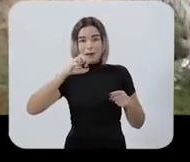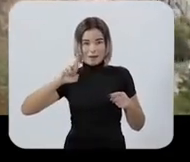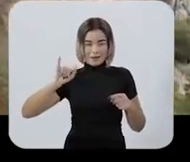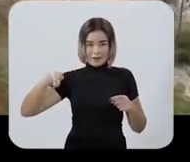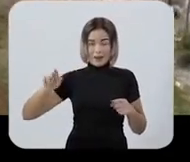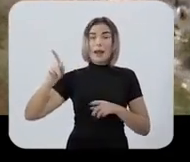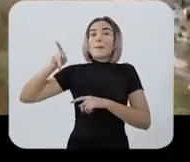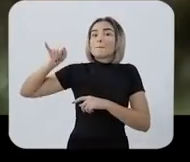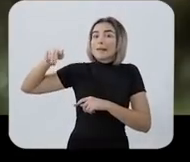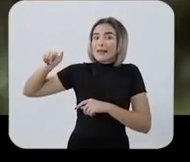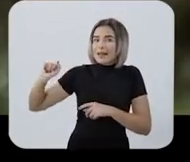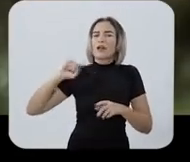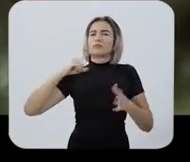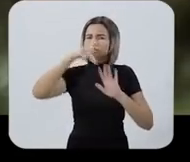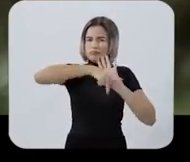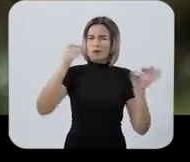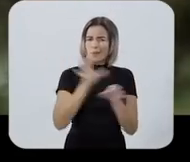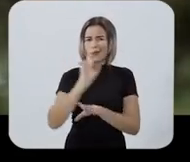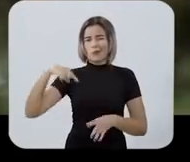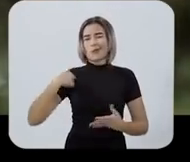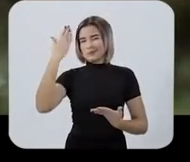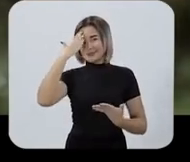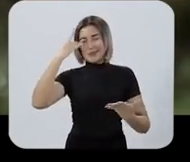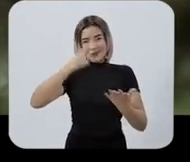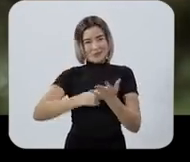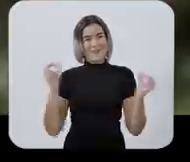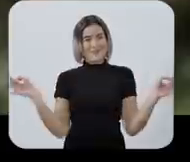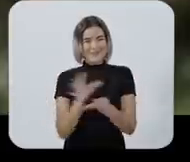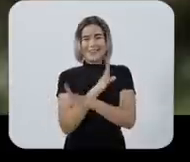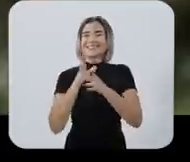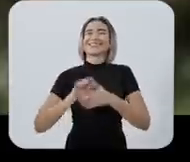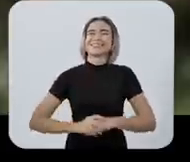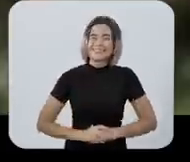outro no Aeroclube do Pina. Os projetos estão prontos, a gente tem compromisso e sabe como fazer. Tchau!